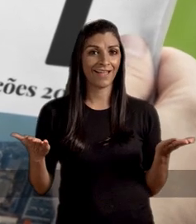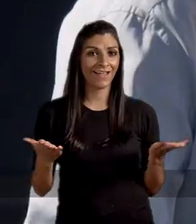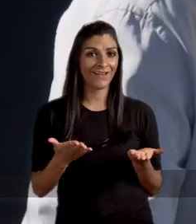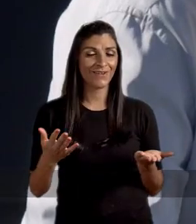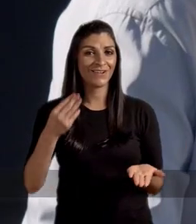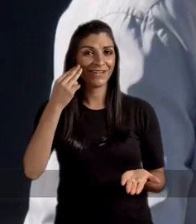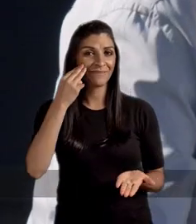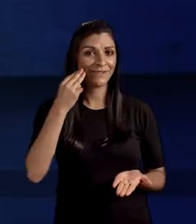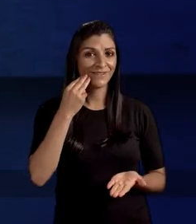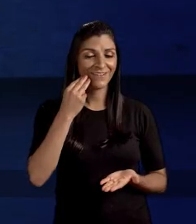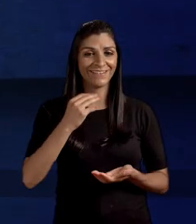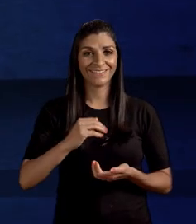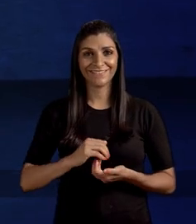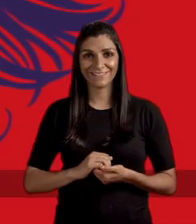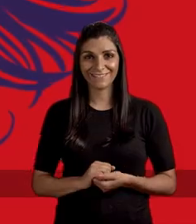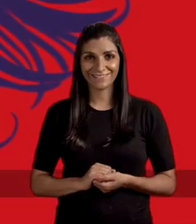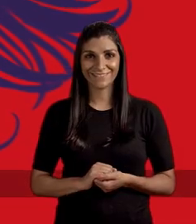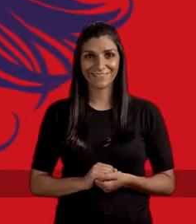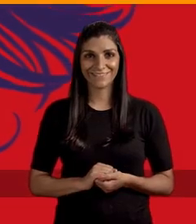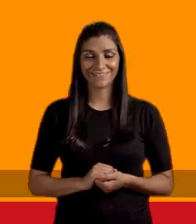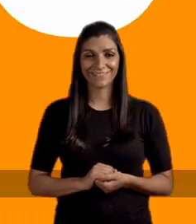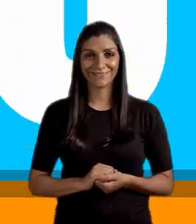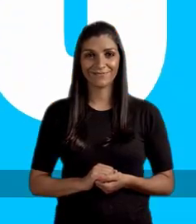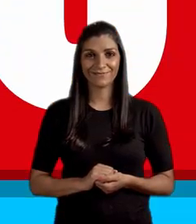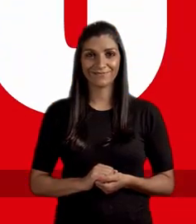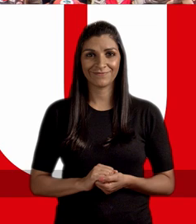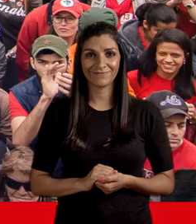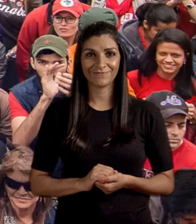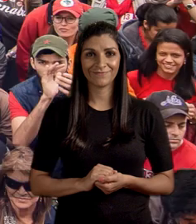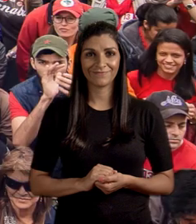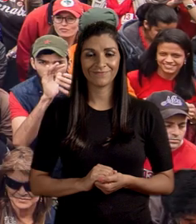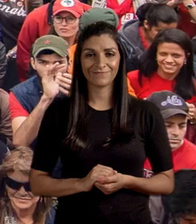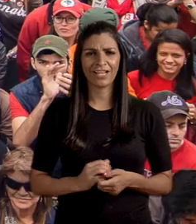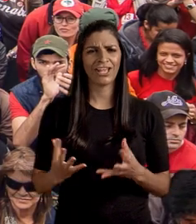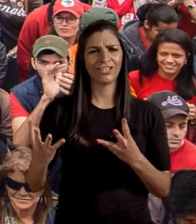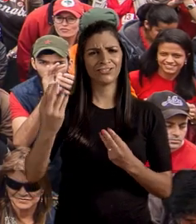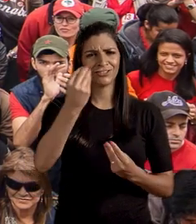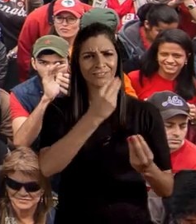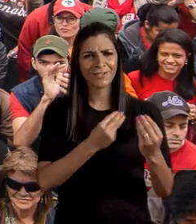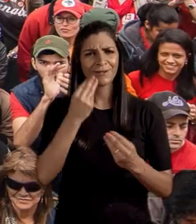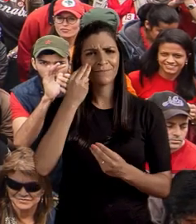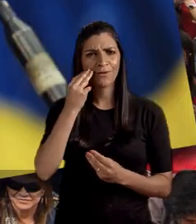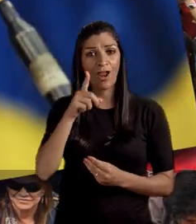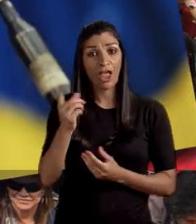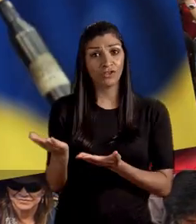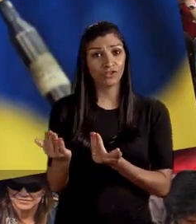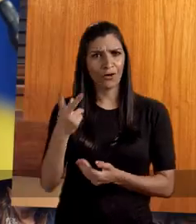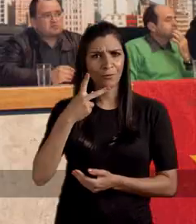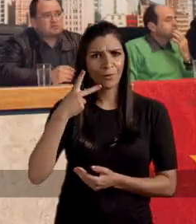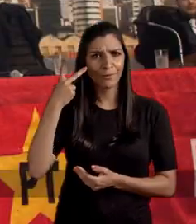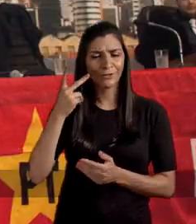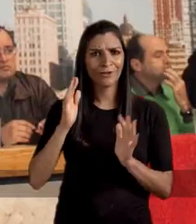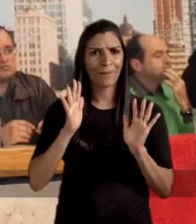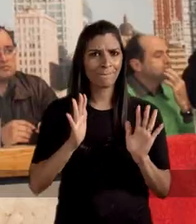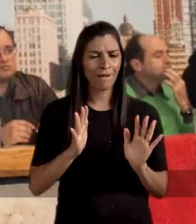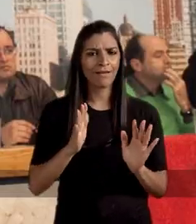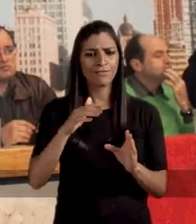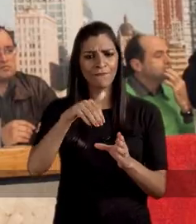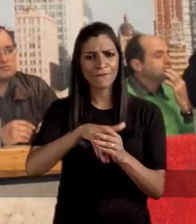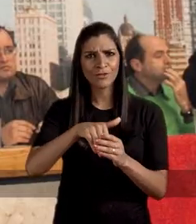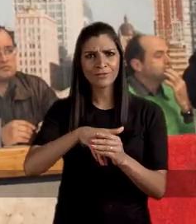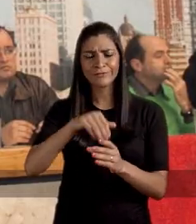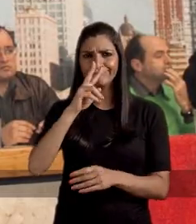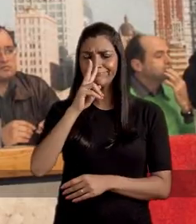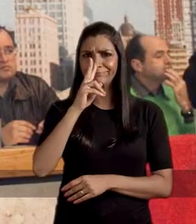Agora é ela. Agora é Manuela. Manu! Disseram que ela era nova pra política. Ela foi